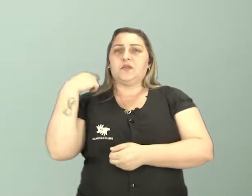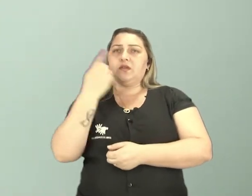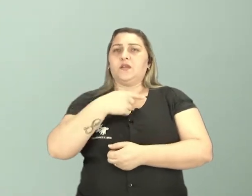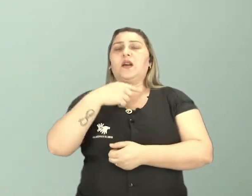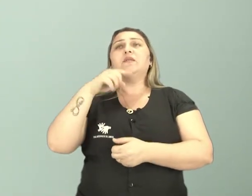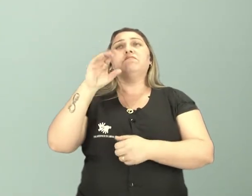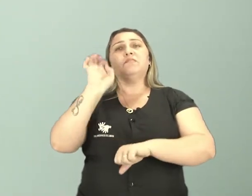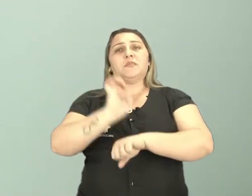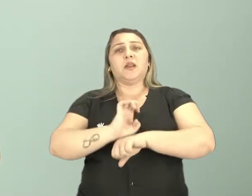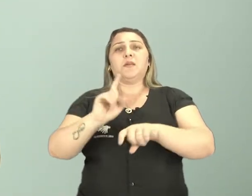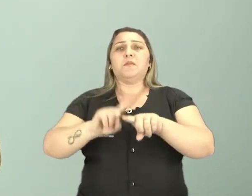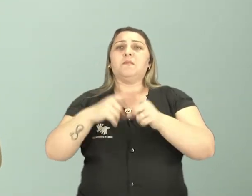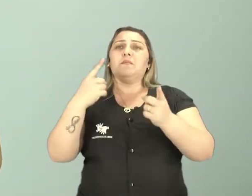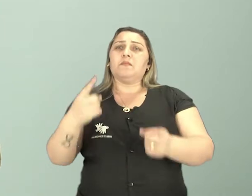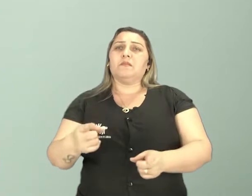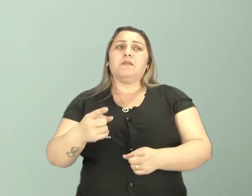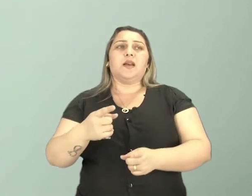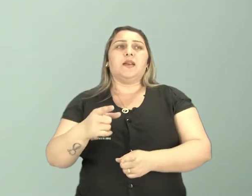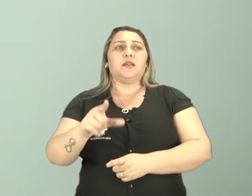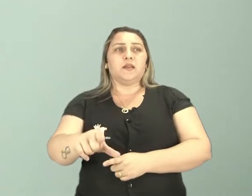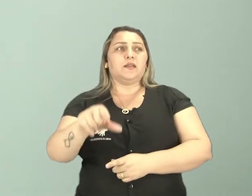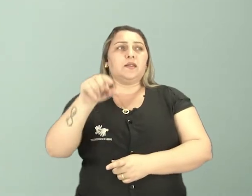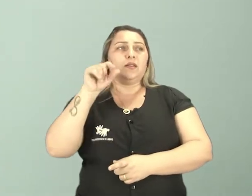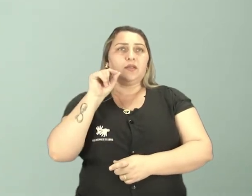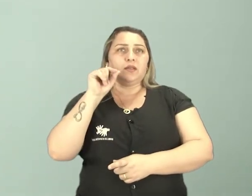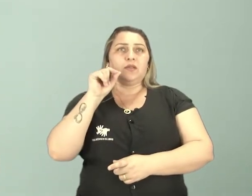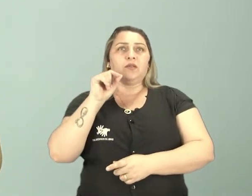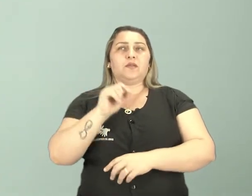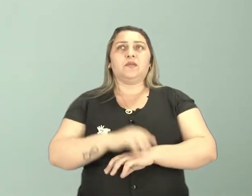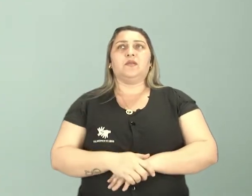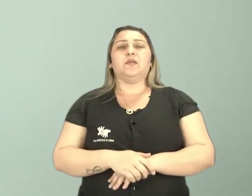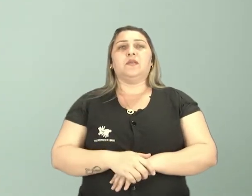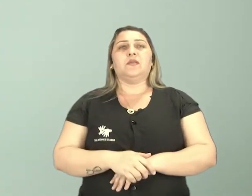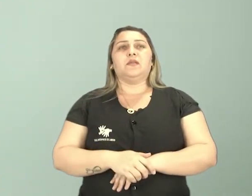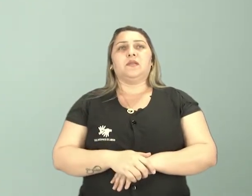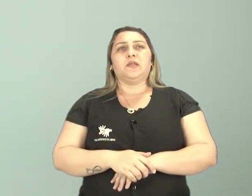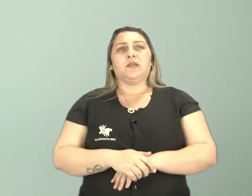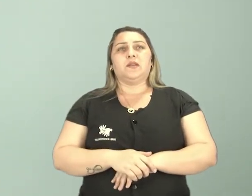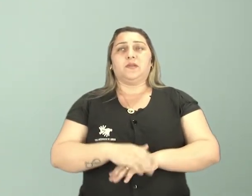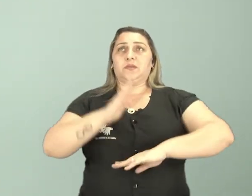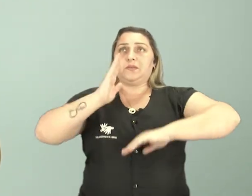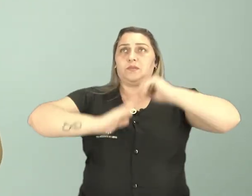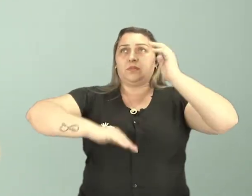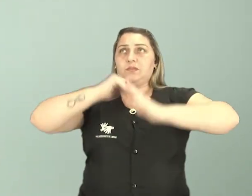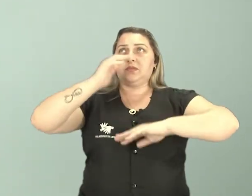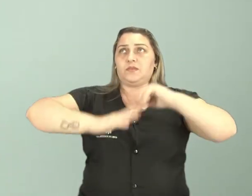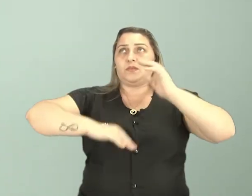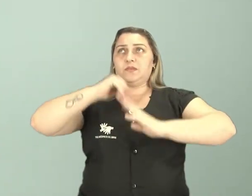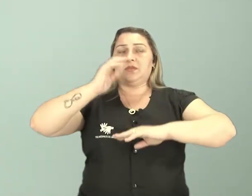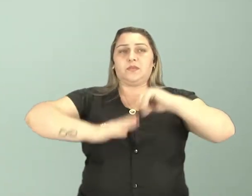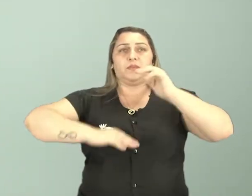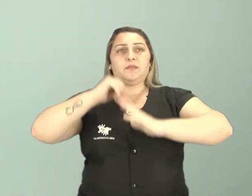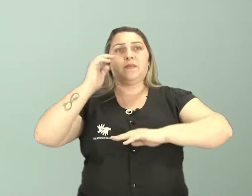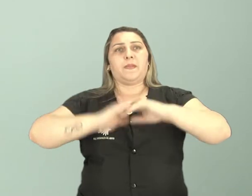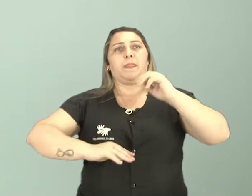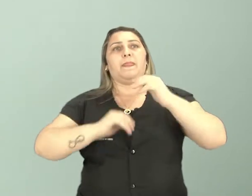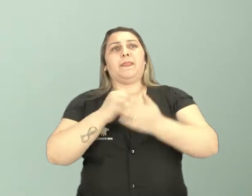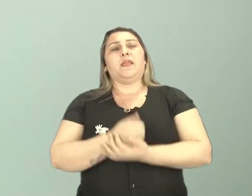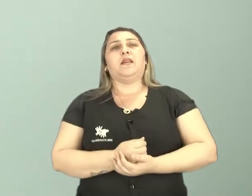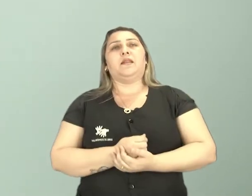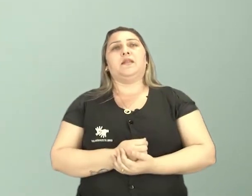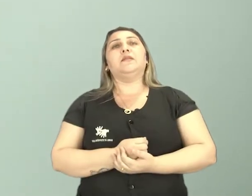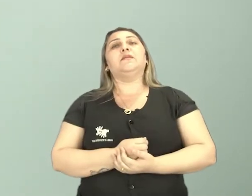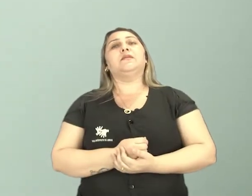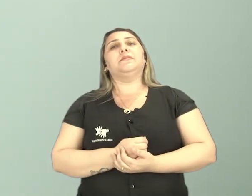nosso estado, mas eu optei nessa aula de a gente apresentar essas instituições que acolhem esse profissional e que dão sentido, de